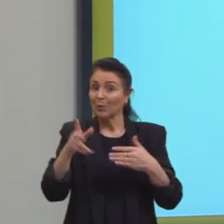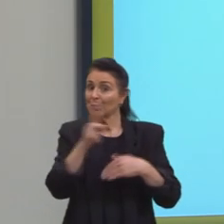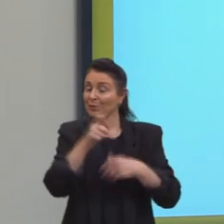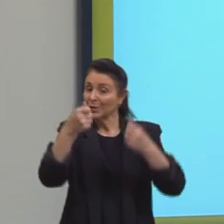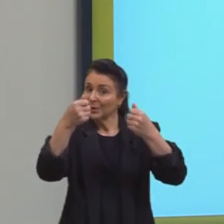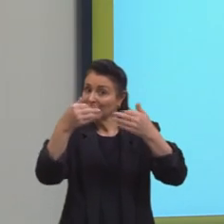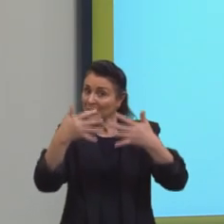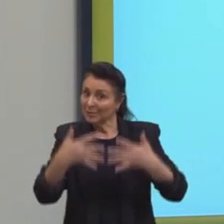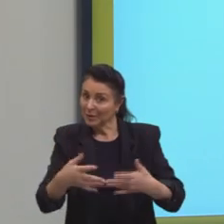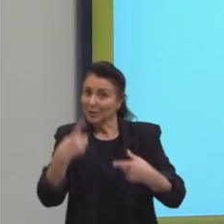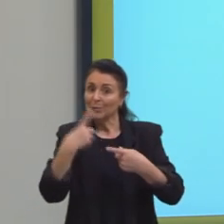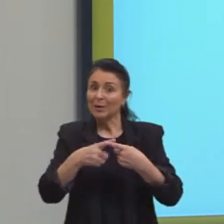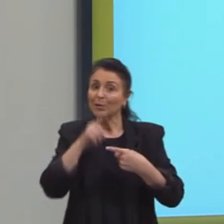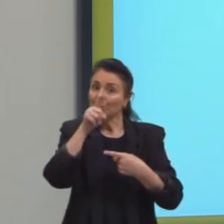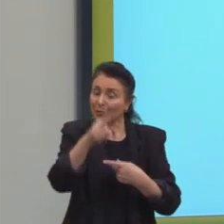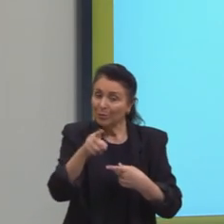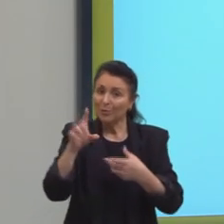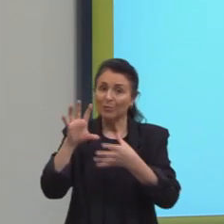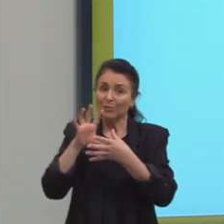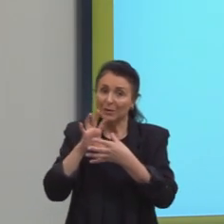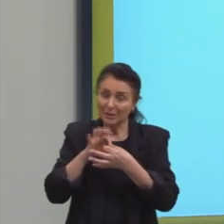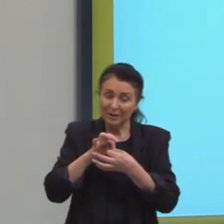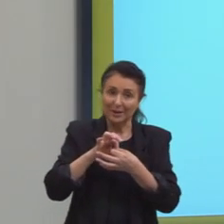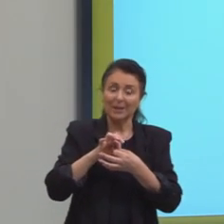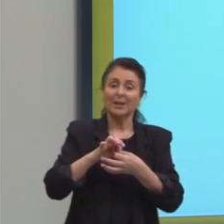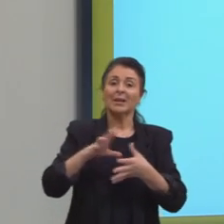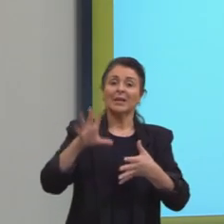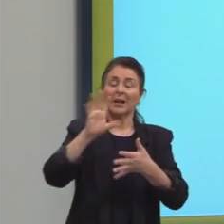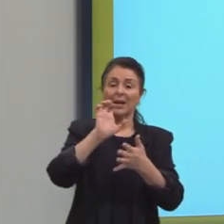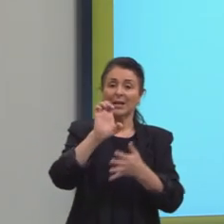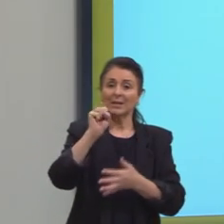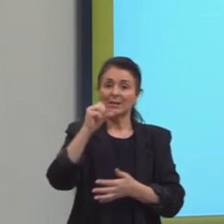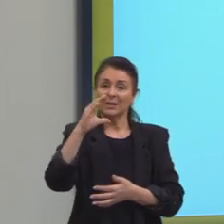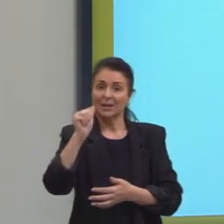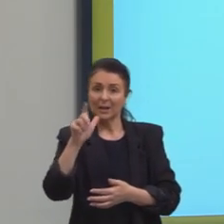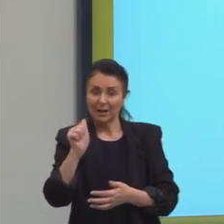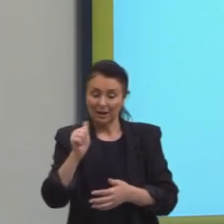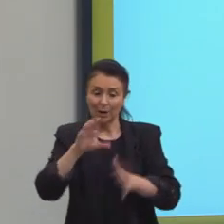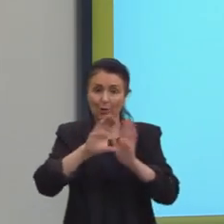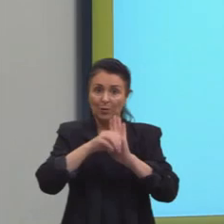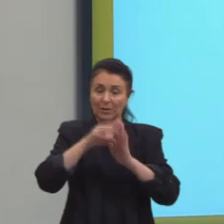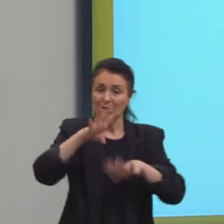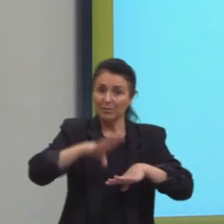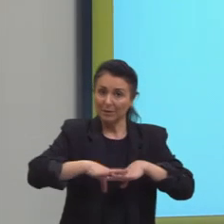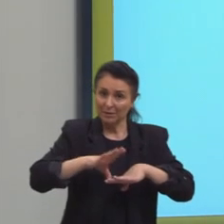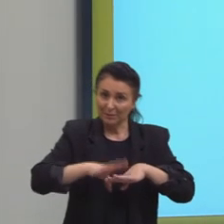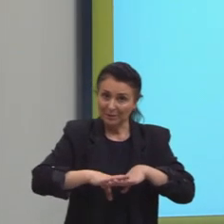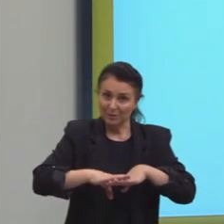sobre escala, sobre mapa, sobre conceitos matemáticos no estudo da cartografia.